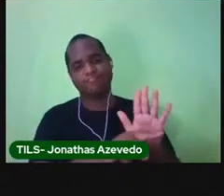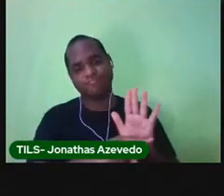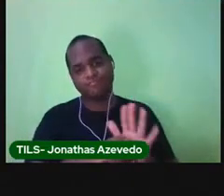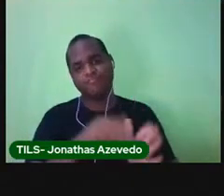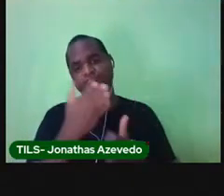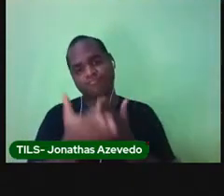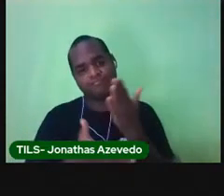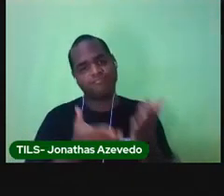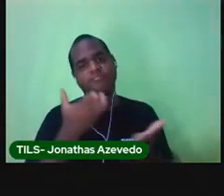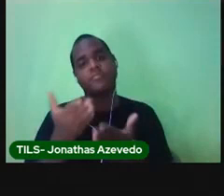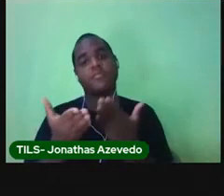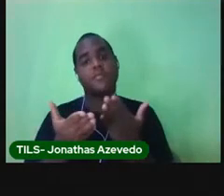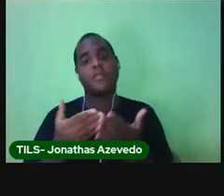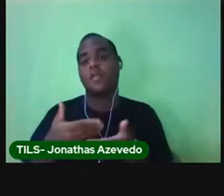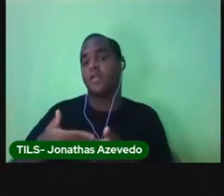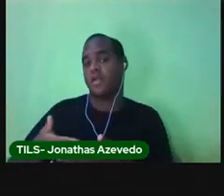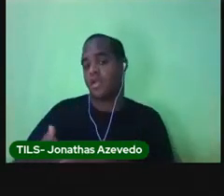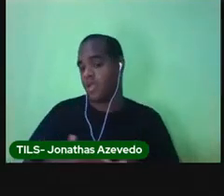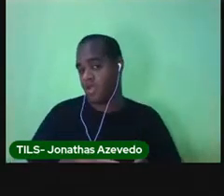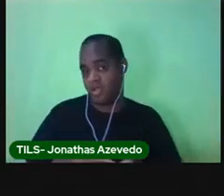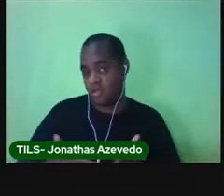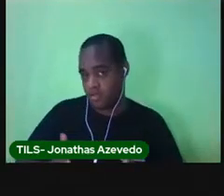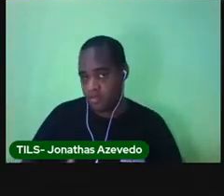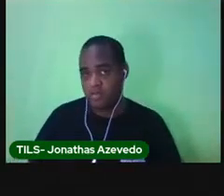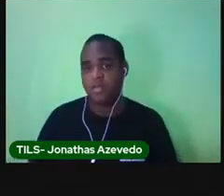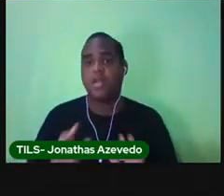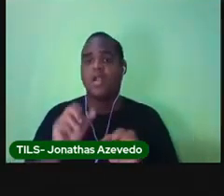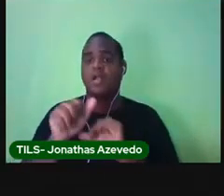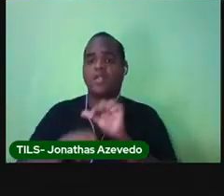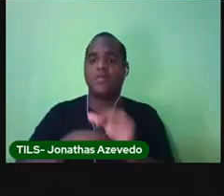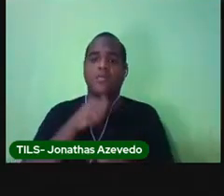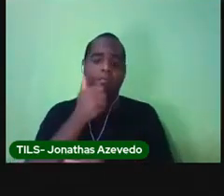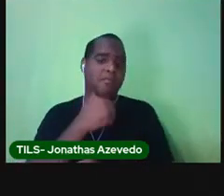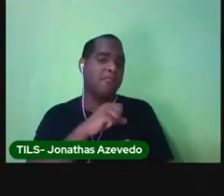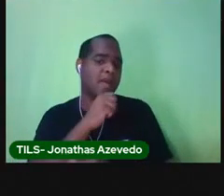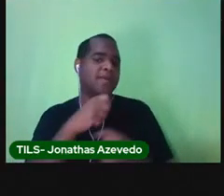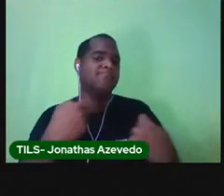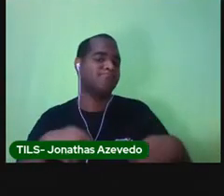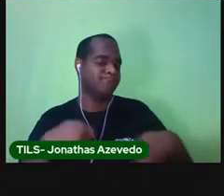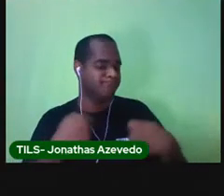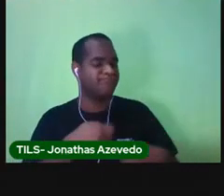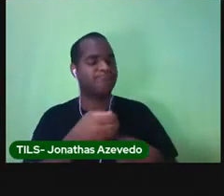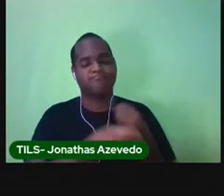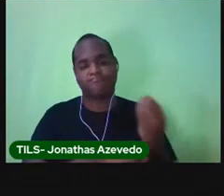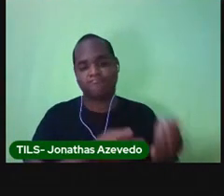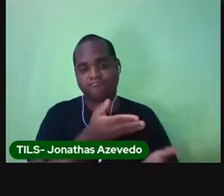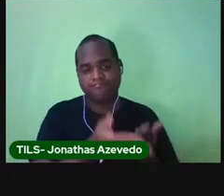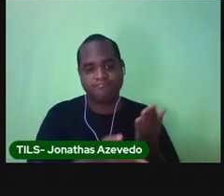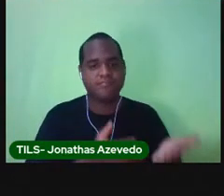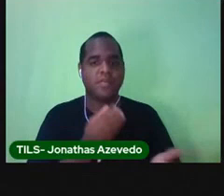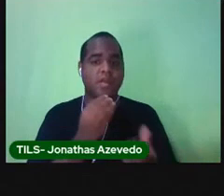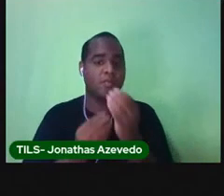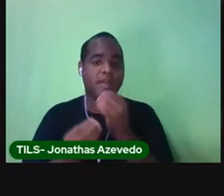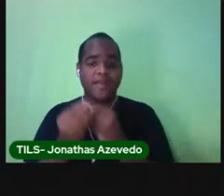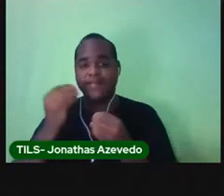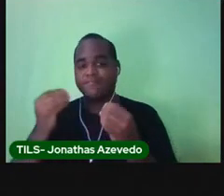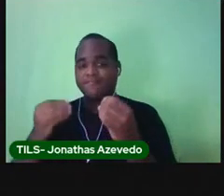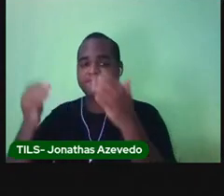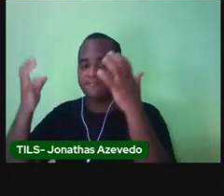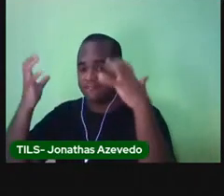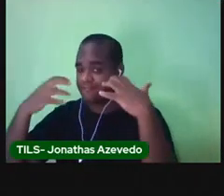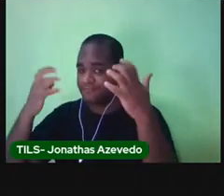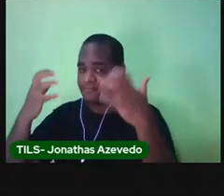especiais. Ao nascer, o bebê depende da mãe para tudo. Se alimentar,